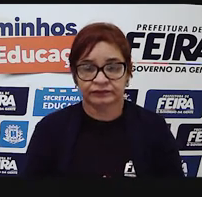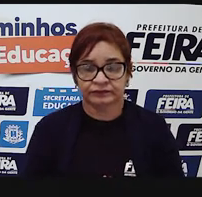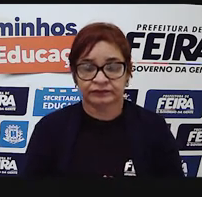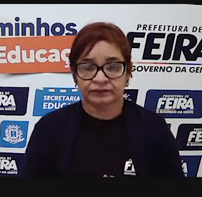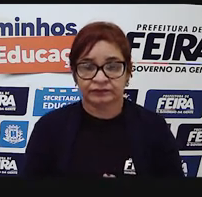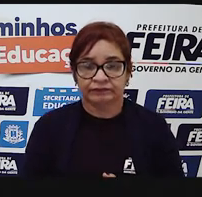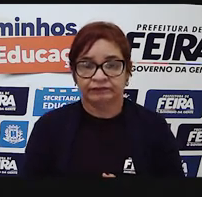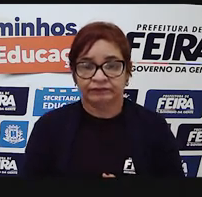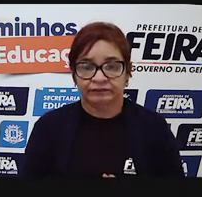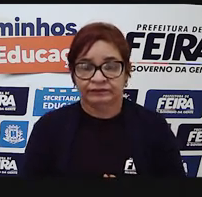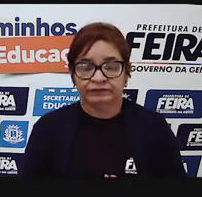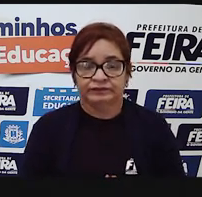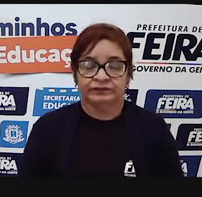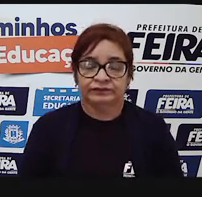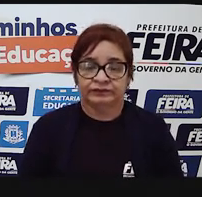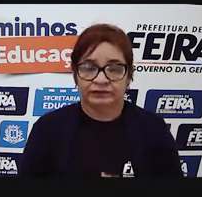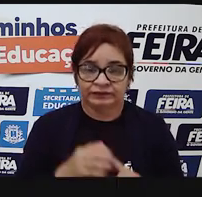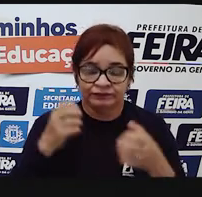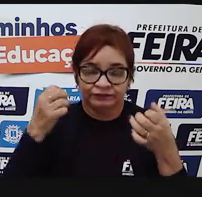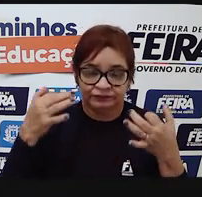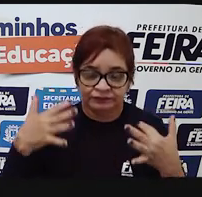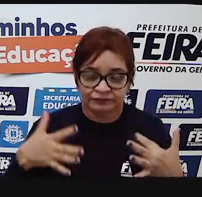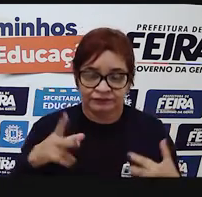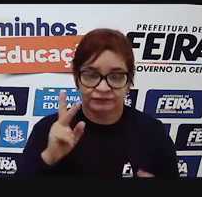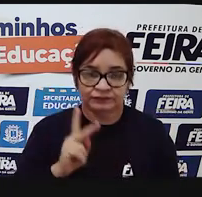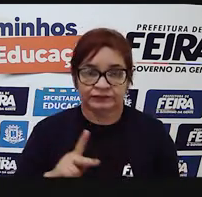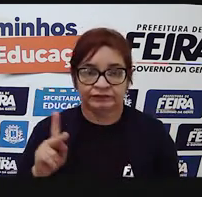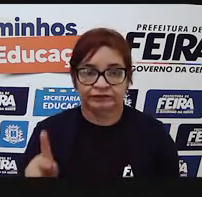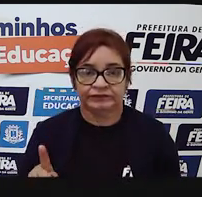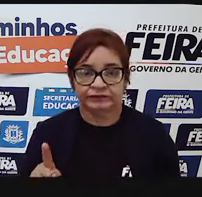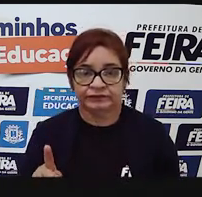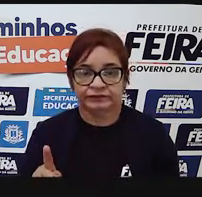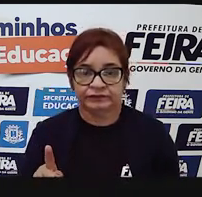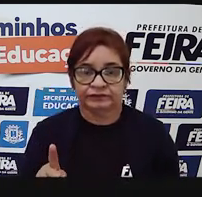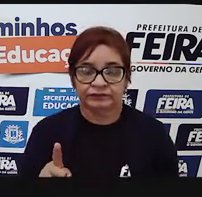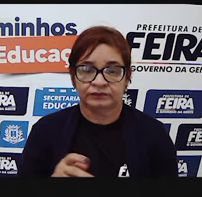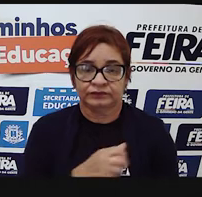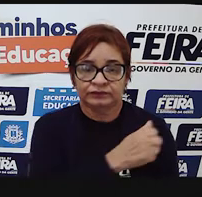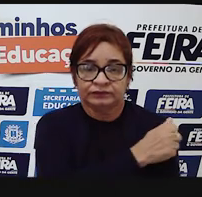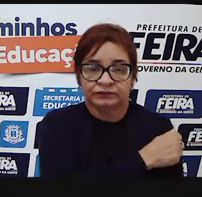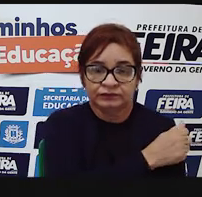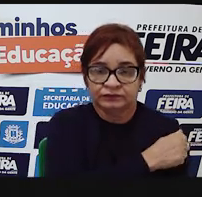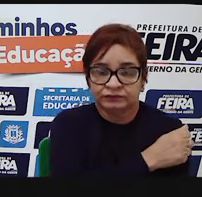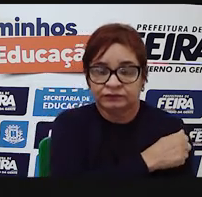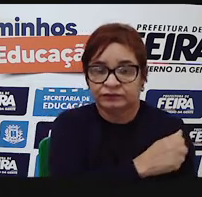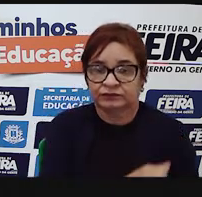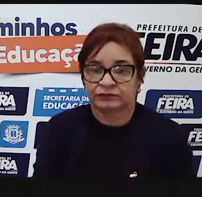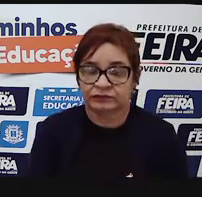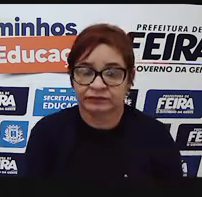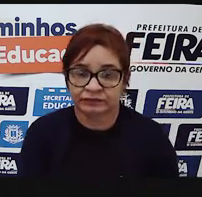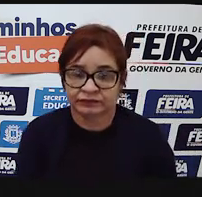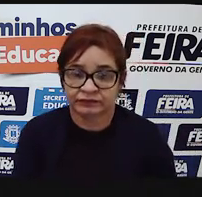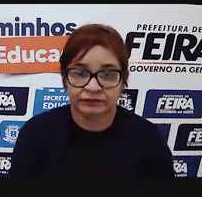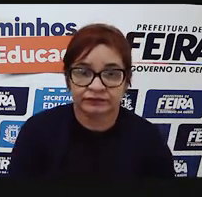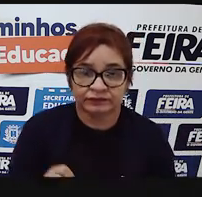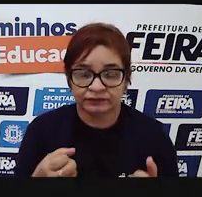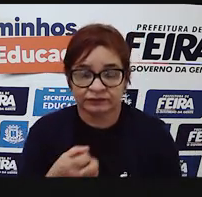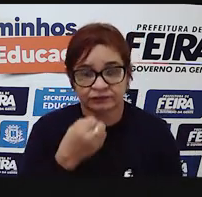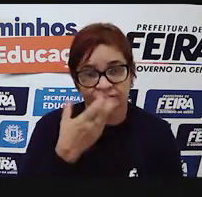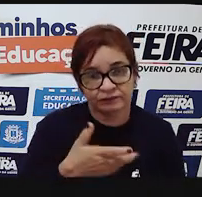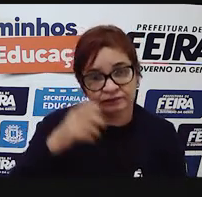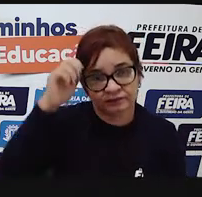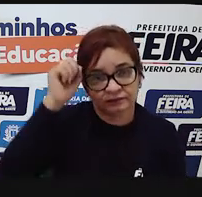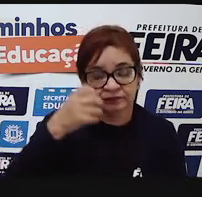cigarro, dizia a gramática do professor e do aluno e do mulato sabido. Mas o bom negro e o bom